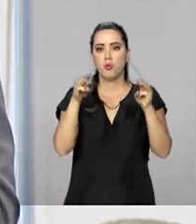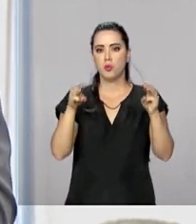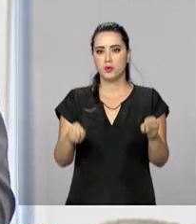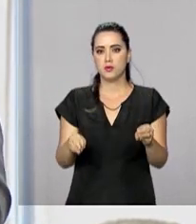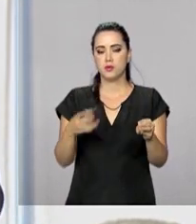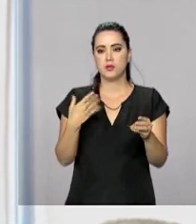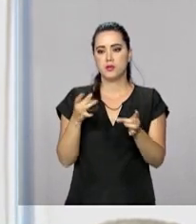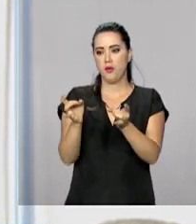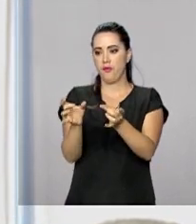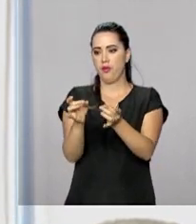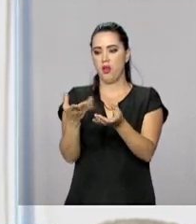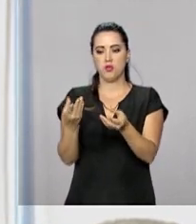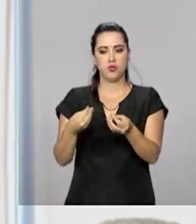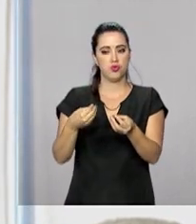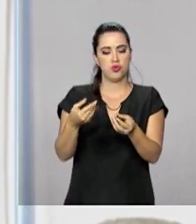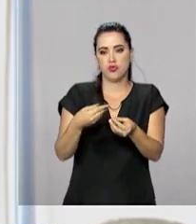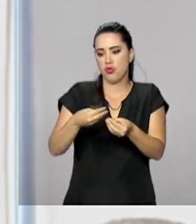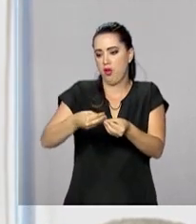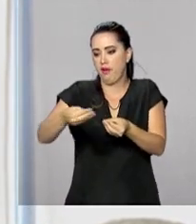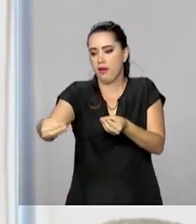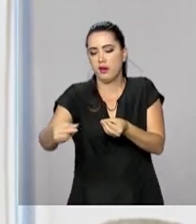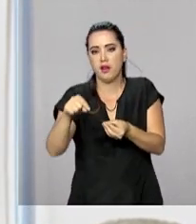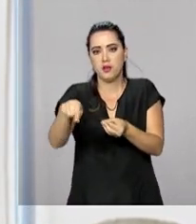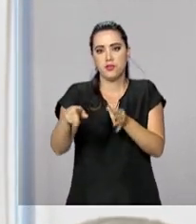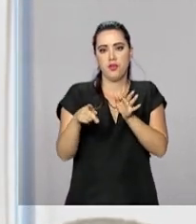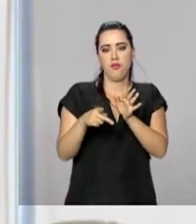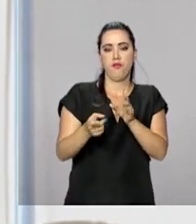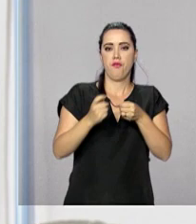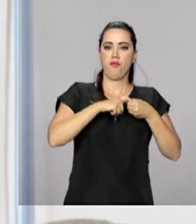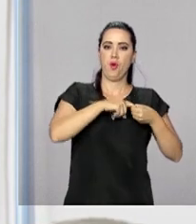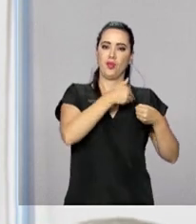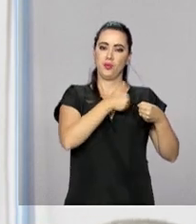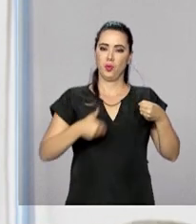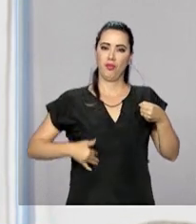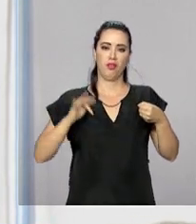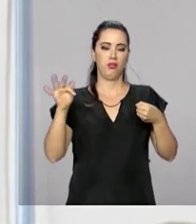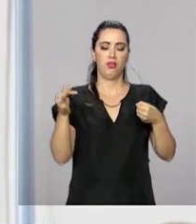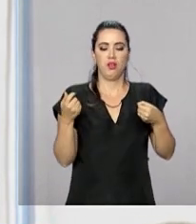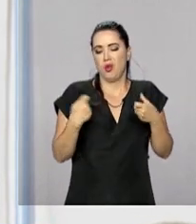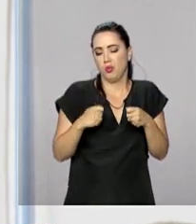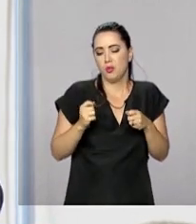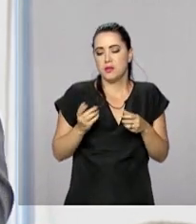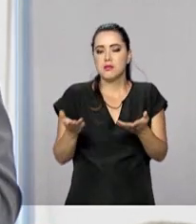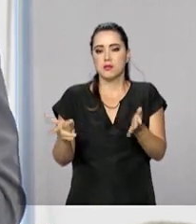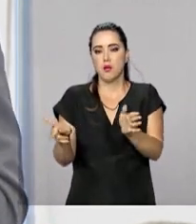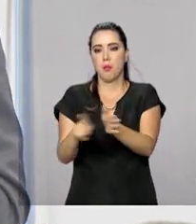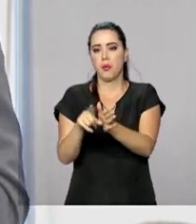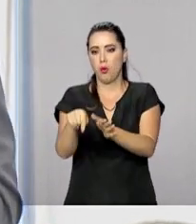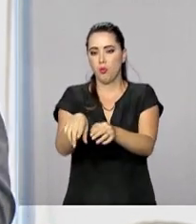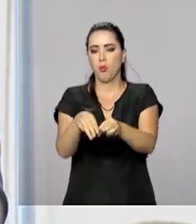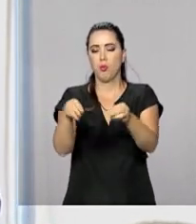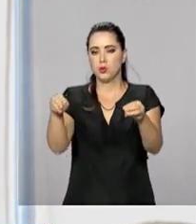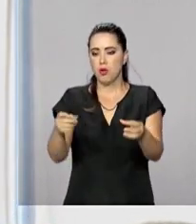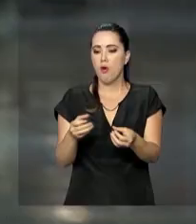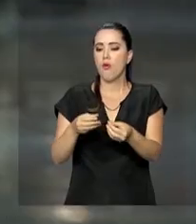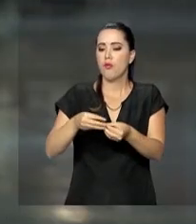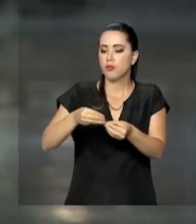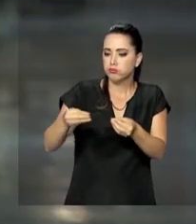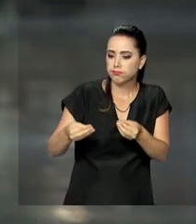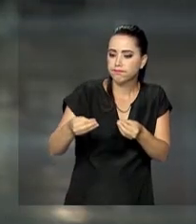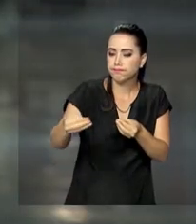É uma coisa irrelevante, mas para essas instituições é importante que elas possam ficar com essas receitas.